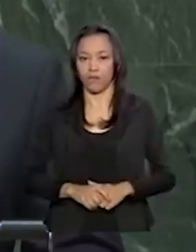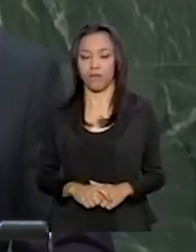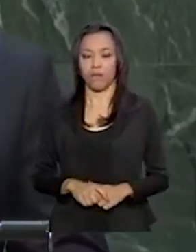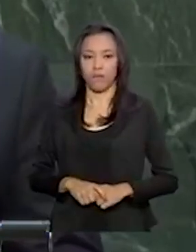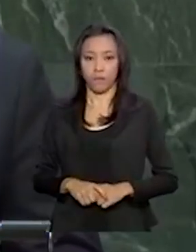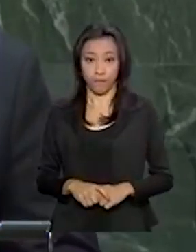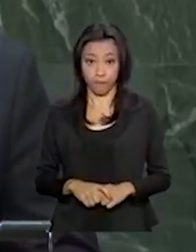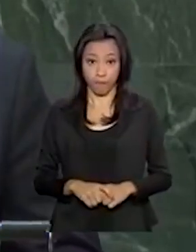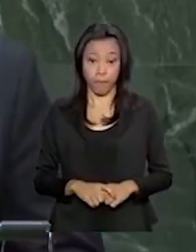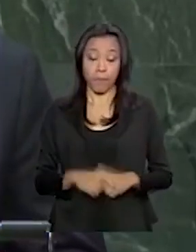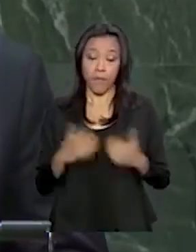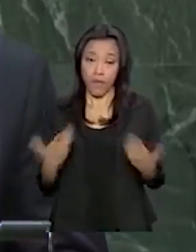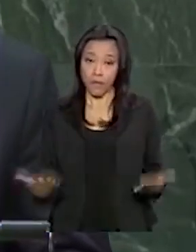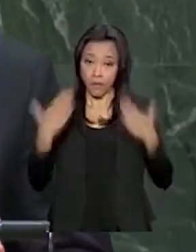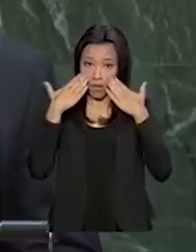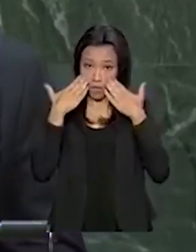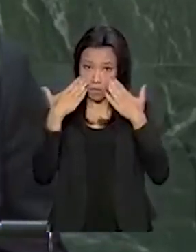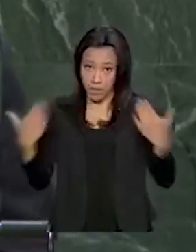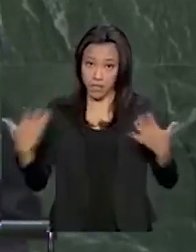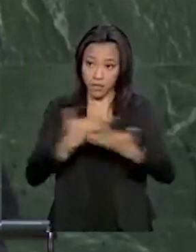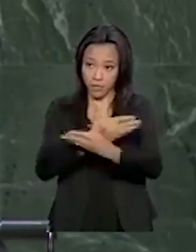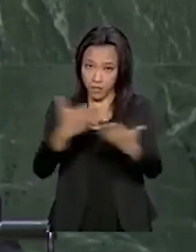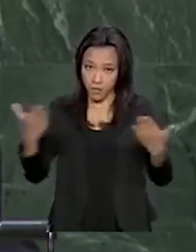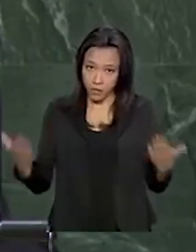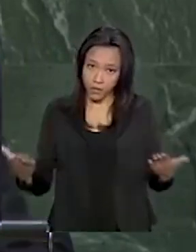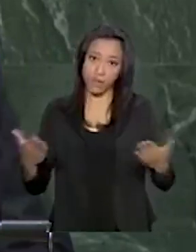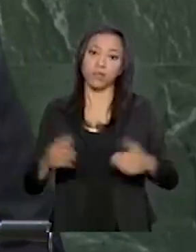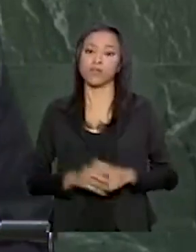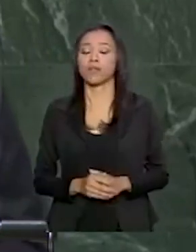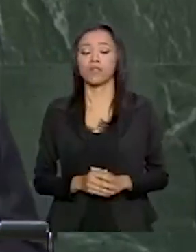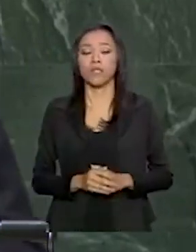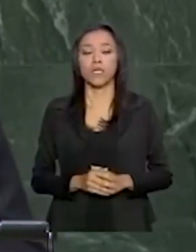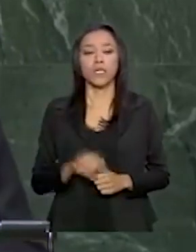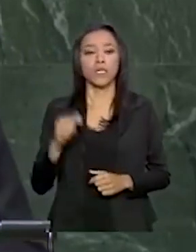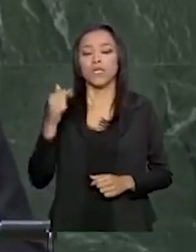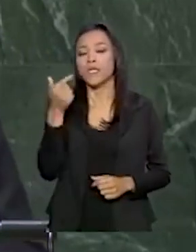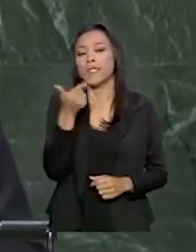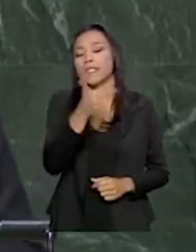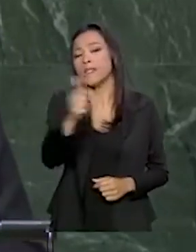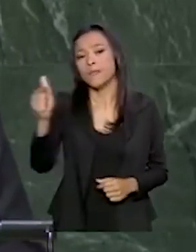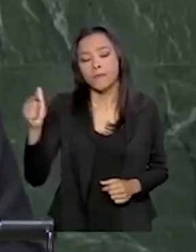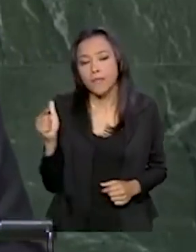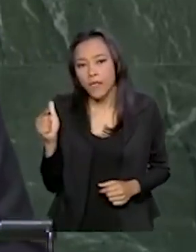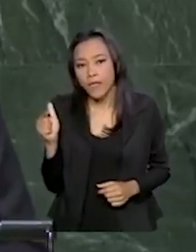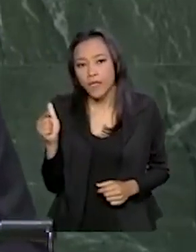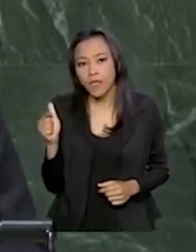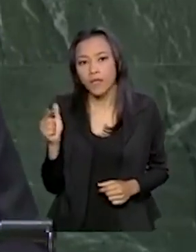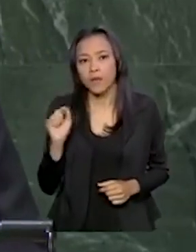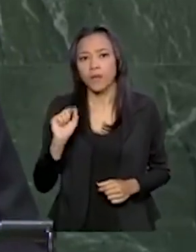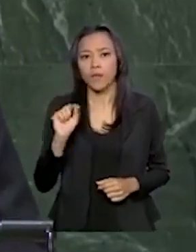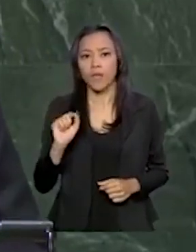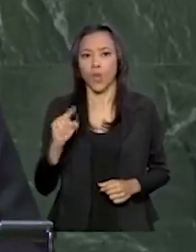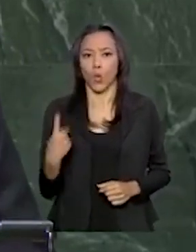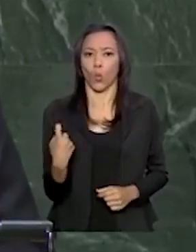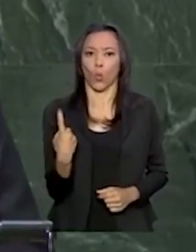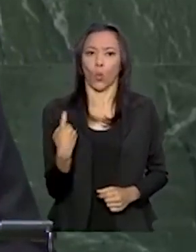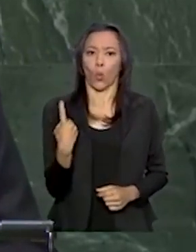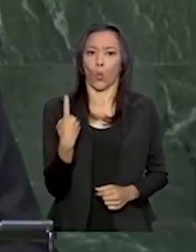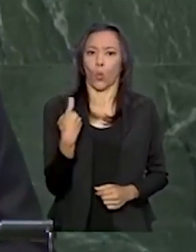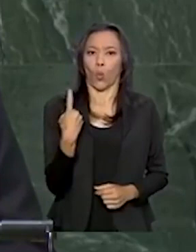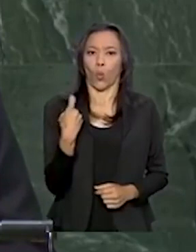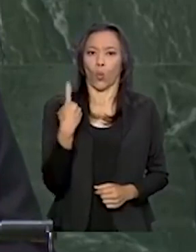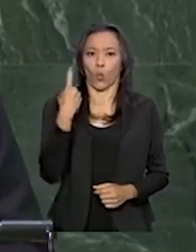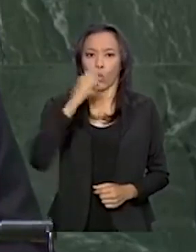E para mostrar aos senhores que não existe uma autoridade única entre os